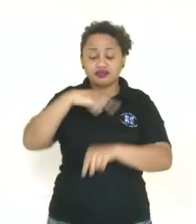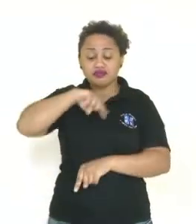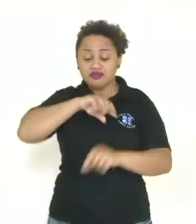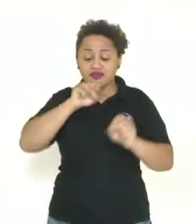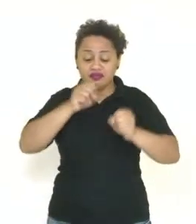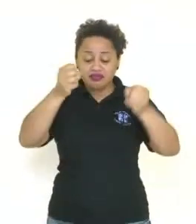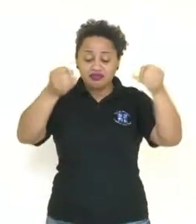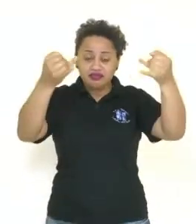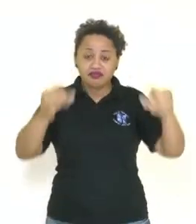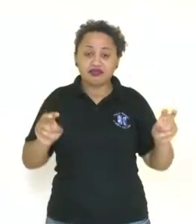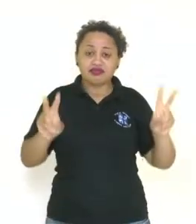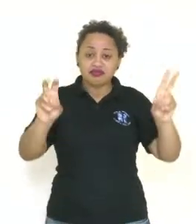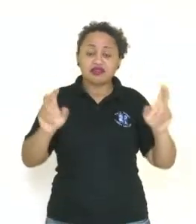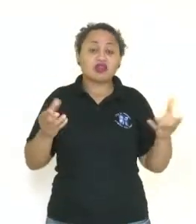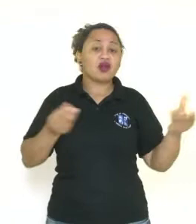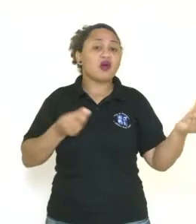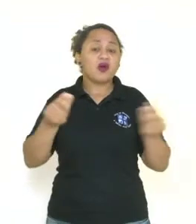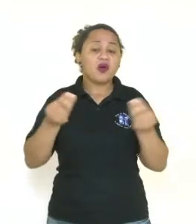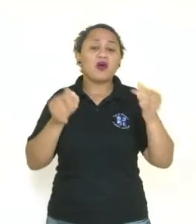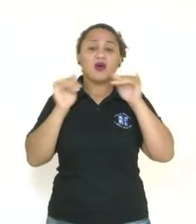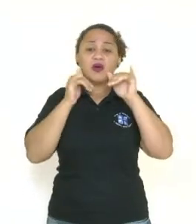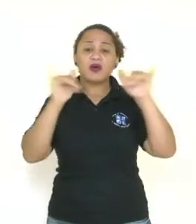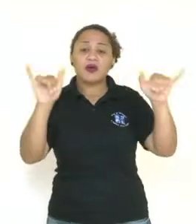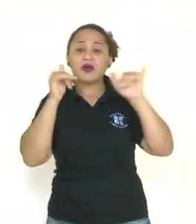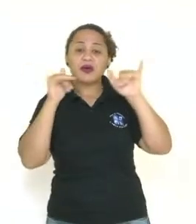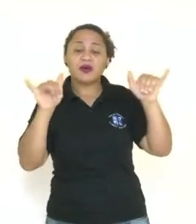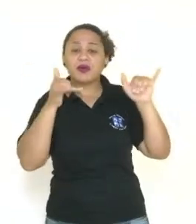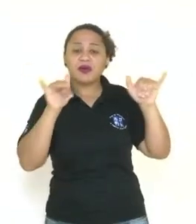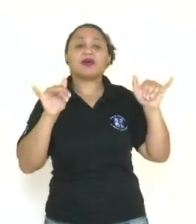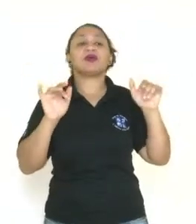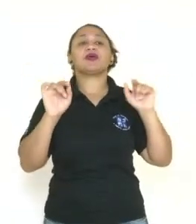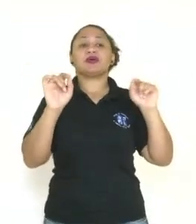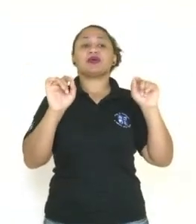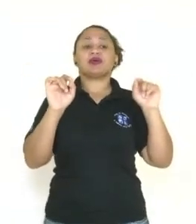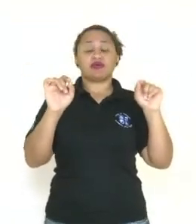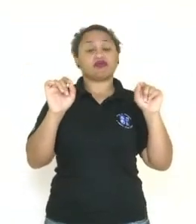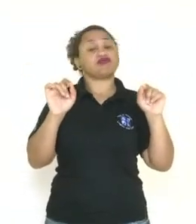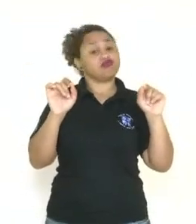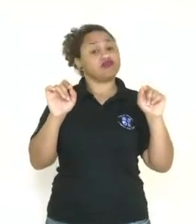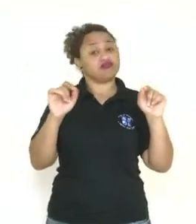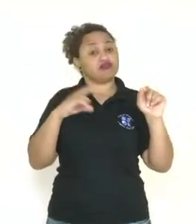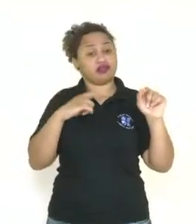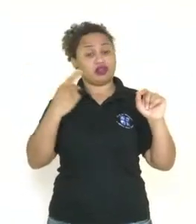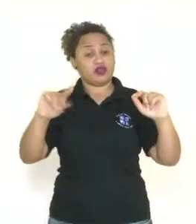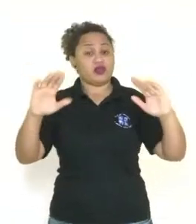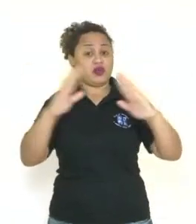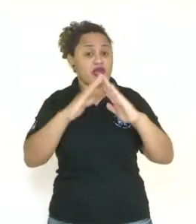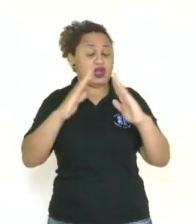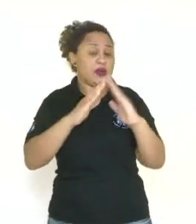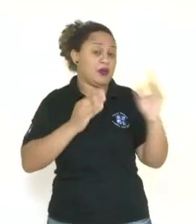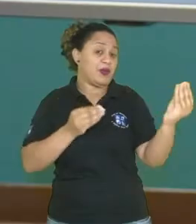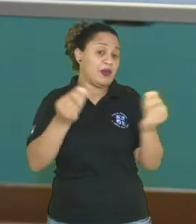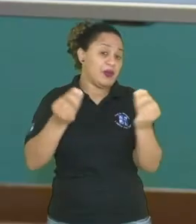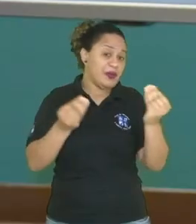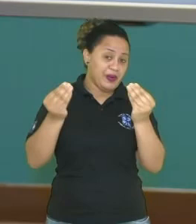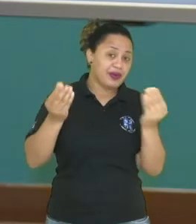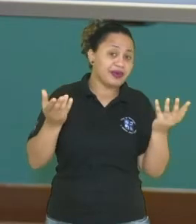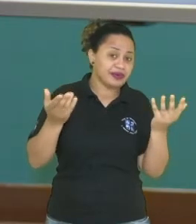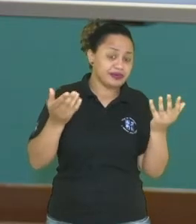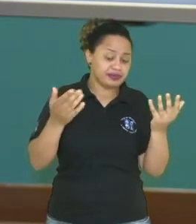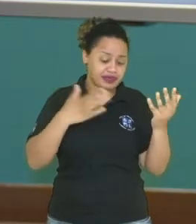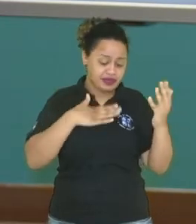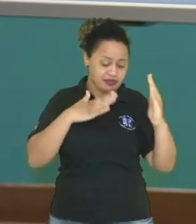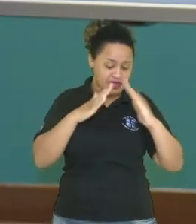mais sobre esse assunto. Como que a energia elétrica chega até a sua casa? Como que a energia elétrica chega até a minha